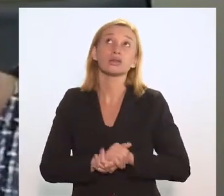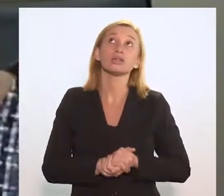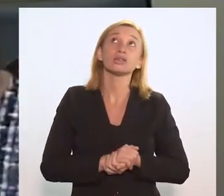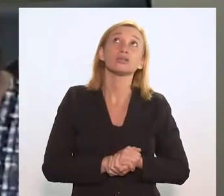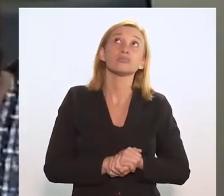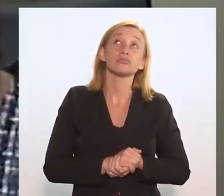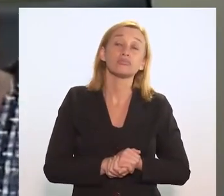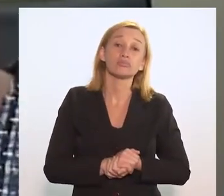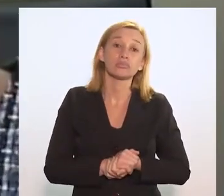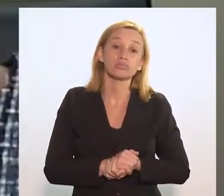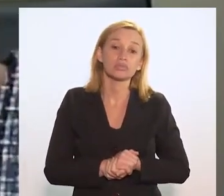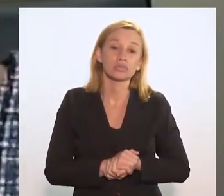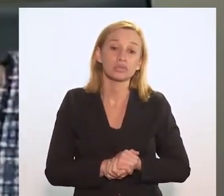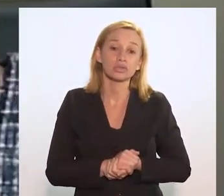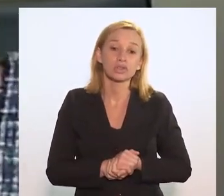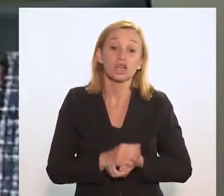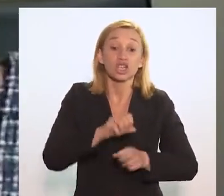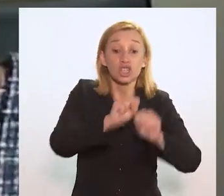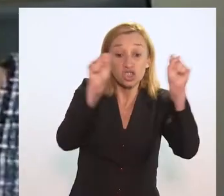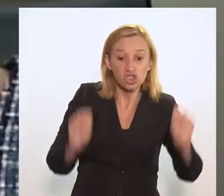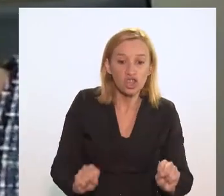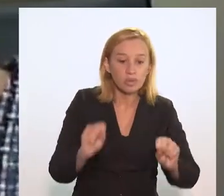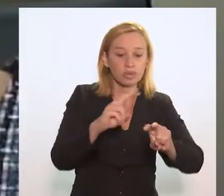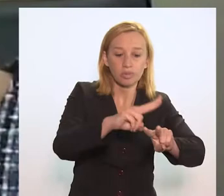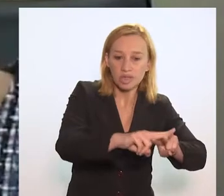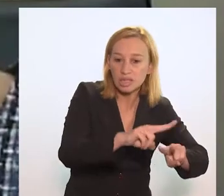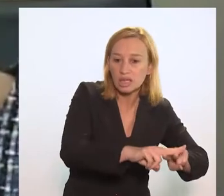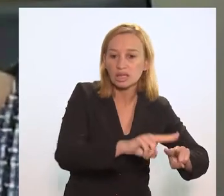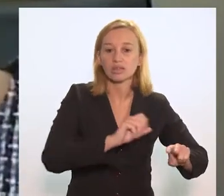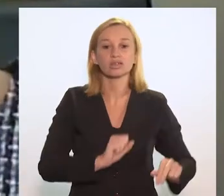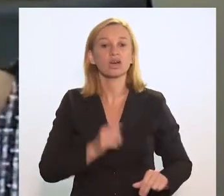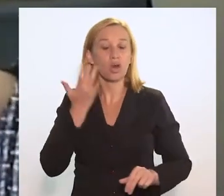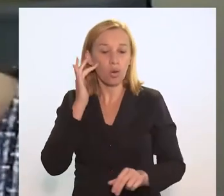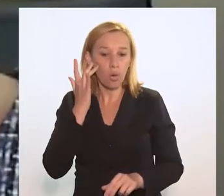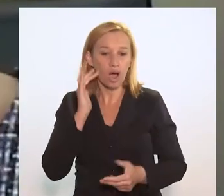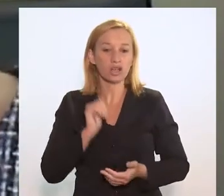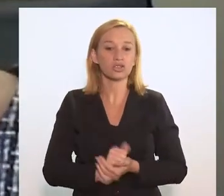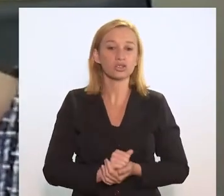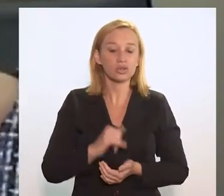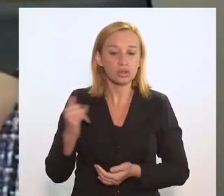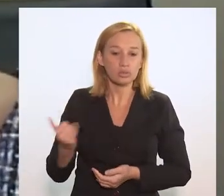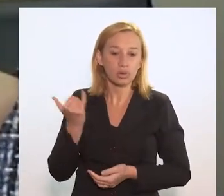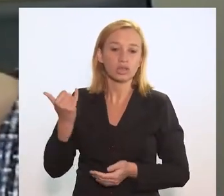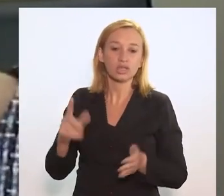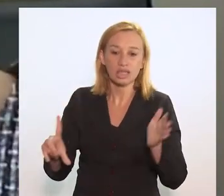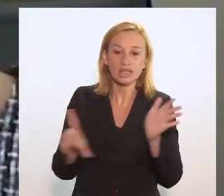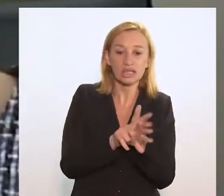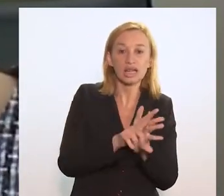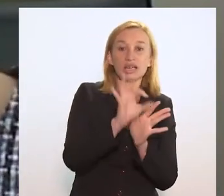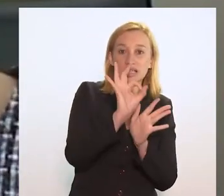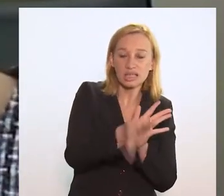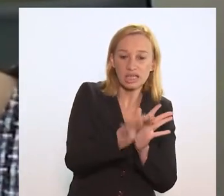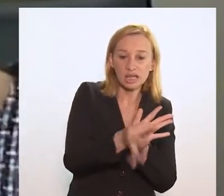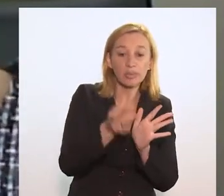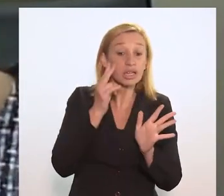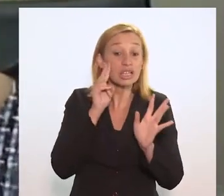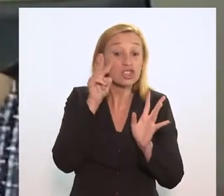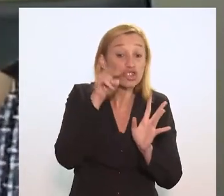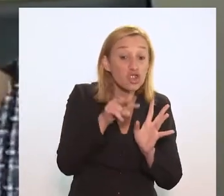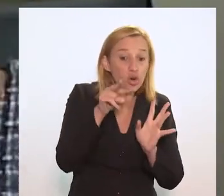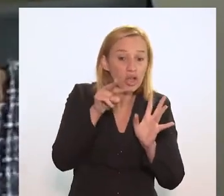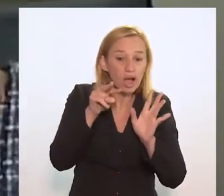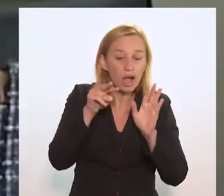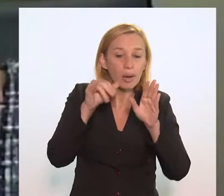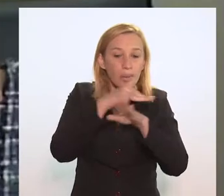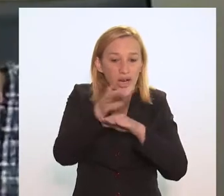de Ações do Sistema Penitenciário. Então, eu acho que o mérito dessa lei é exatamente ter esse olhar